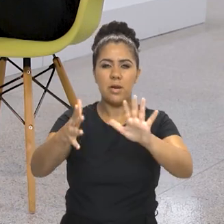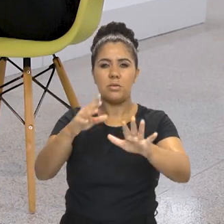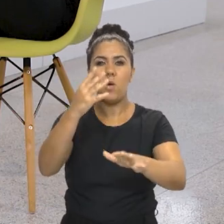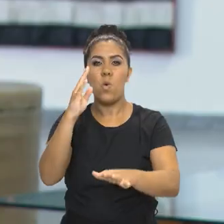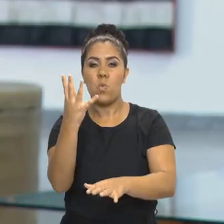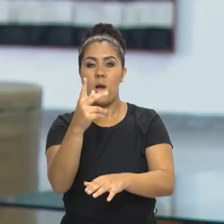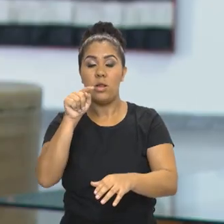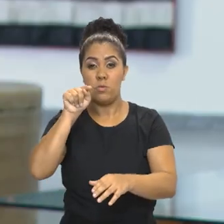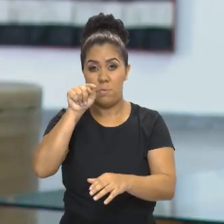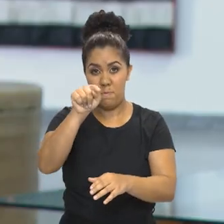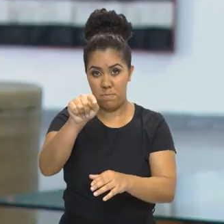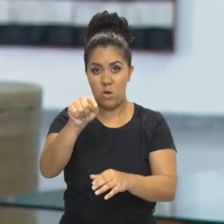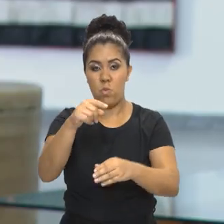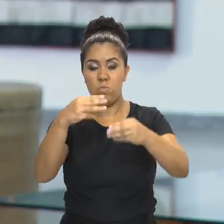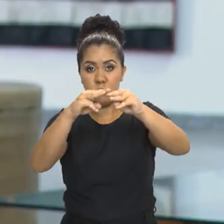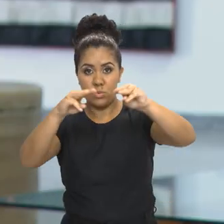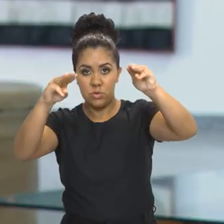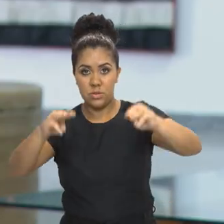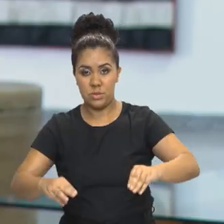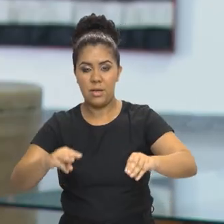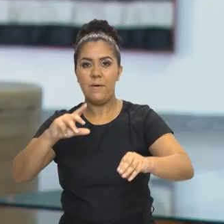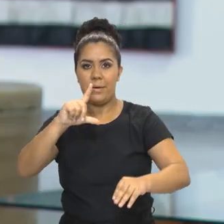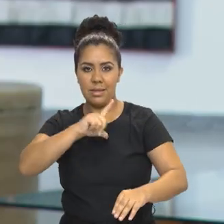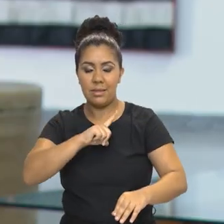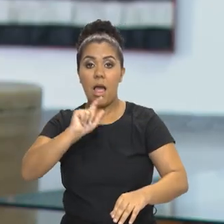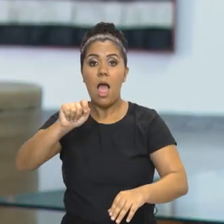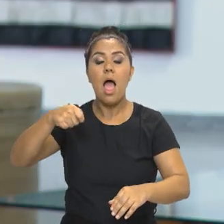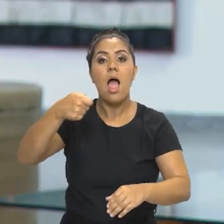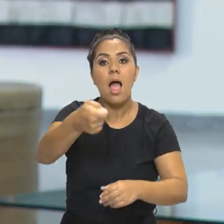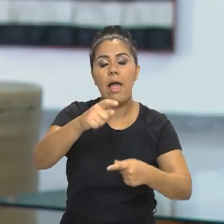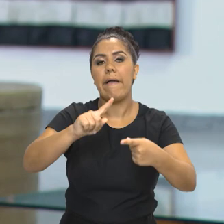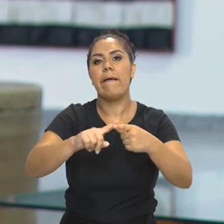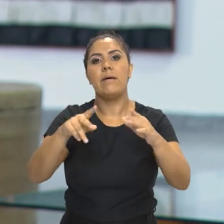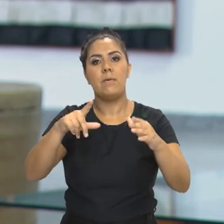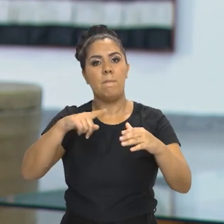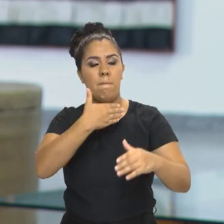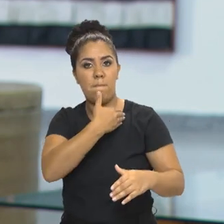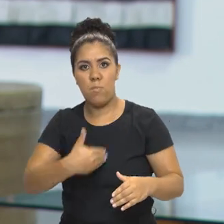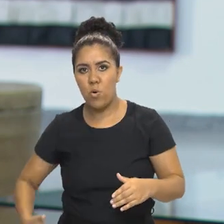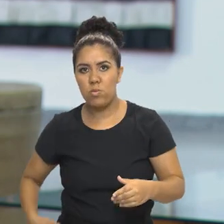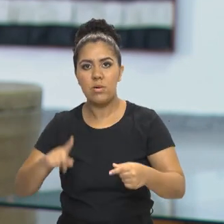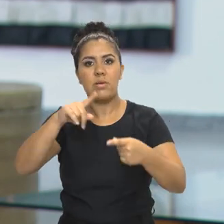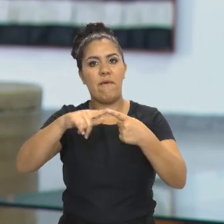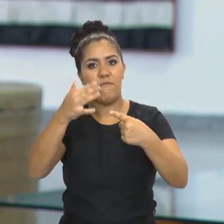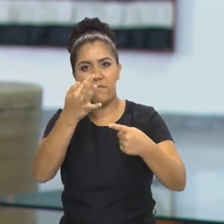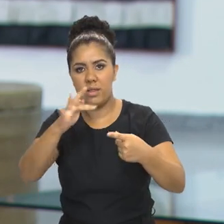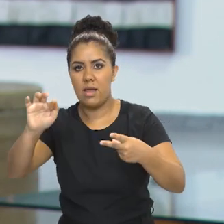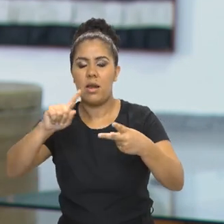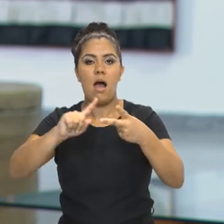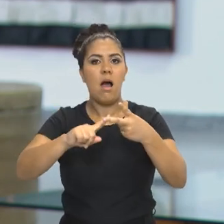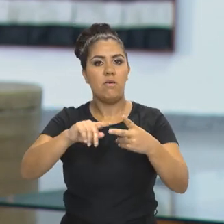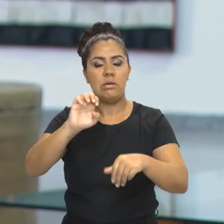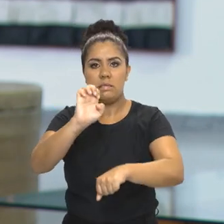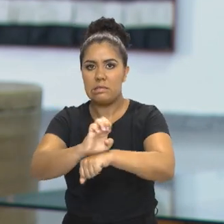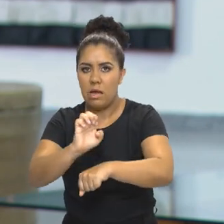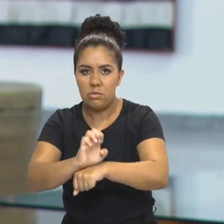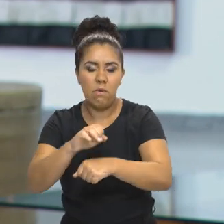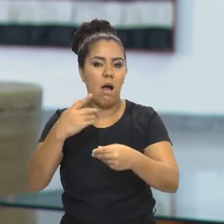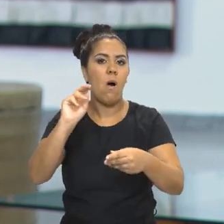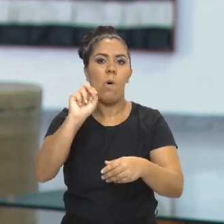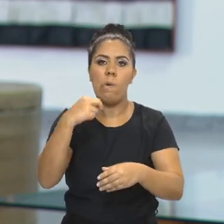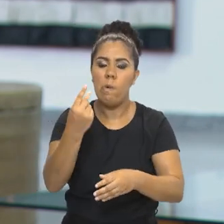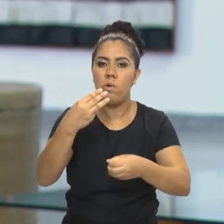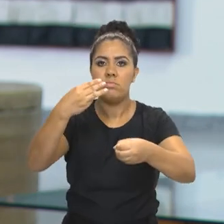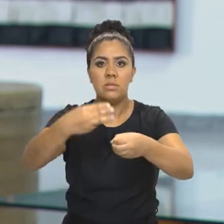museus são museus públicos, municipais, estaduais, federais. Nós administramos 30, mas são quase